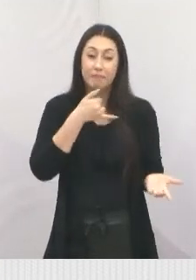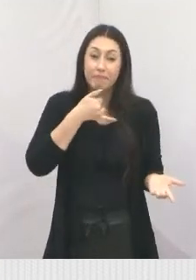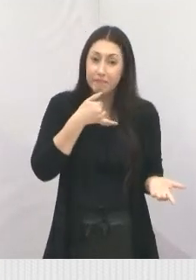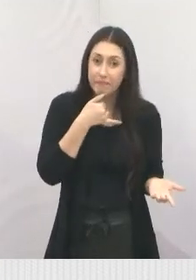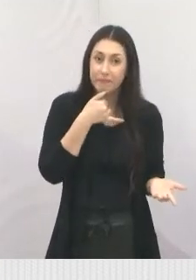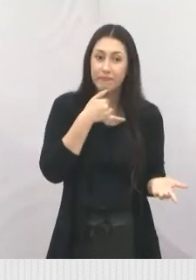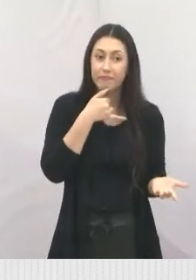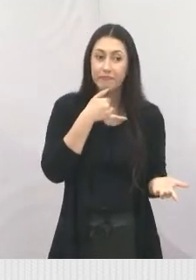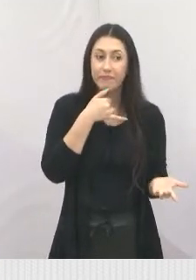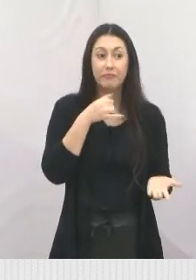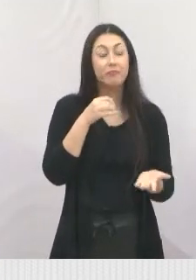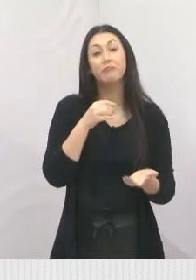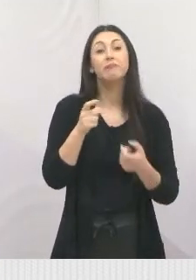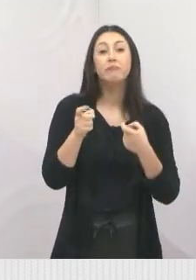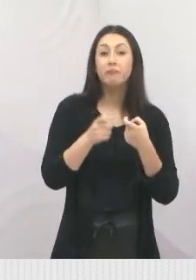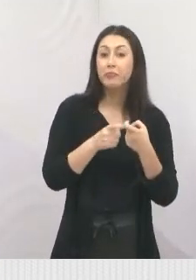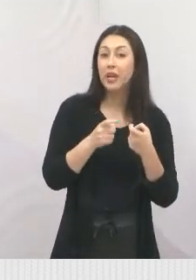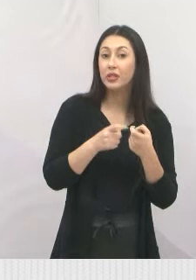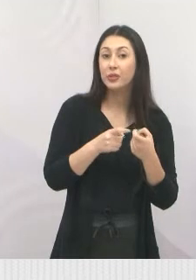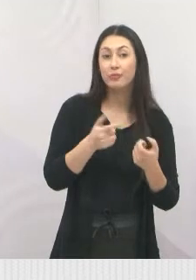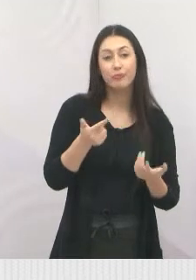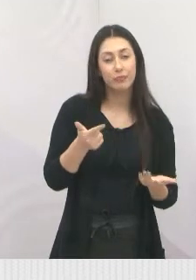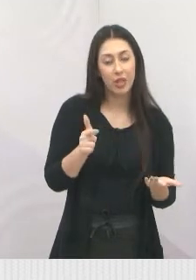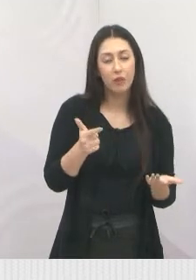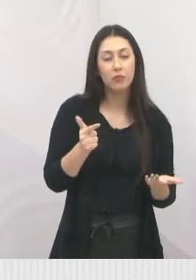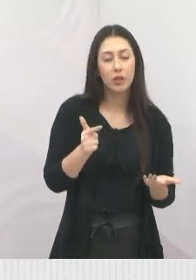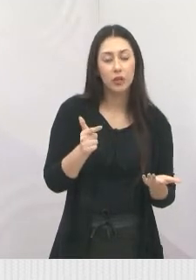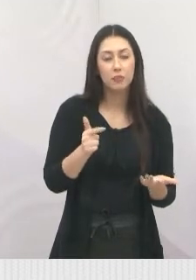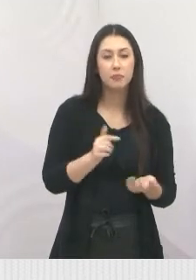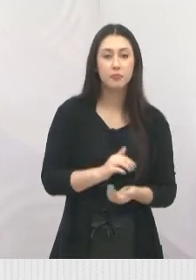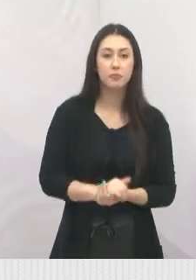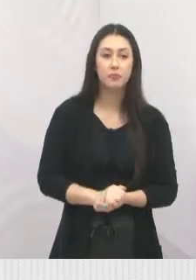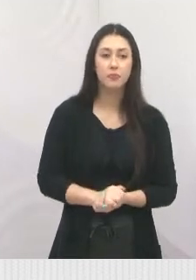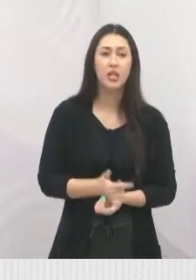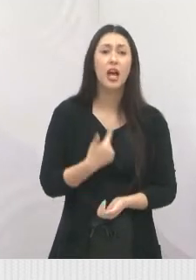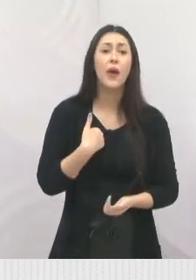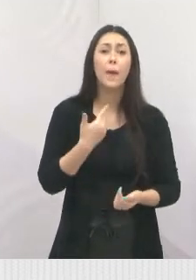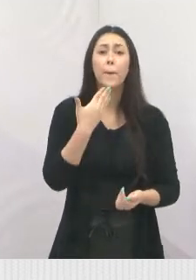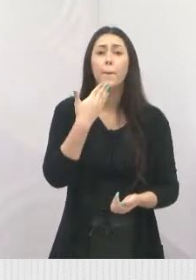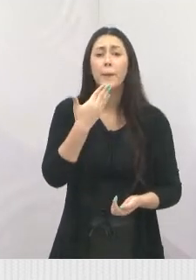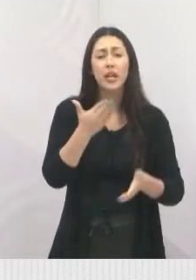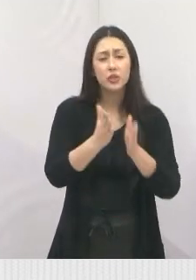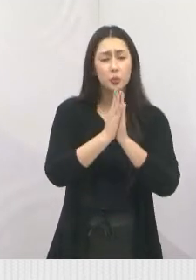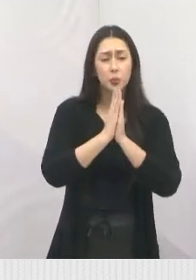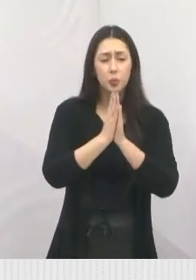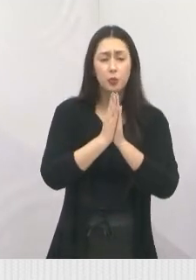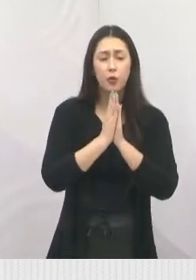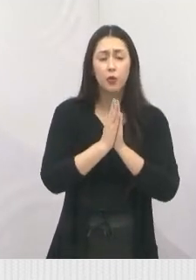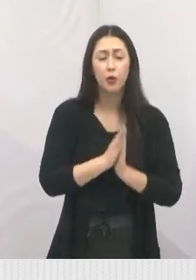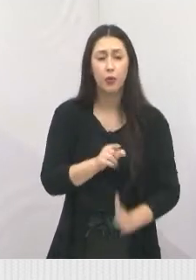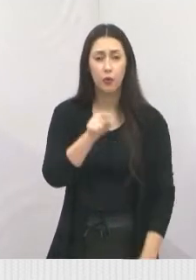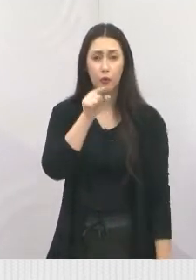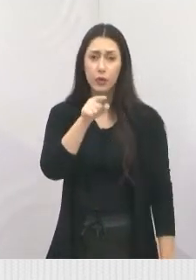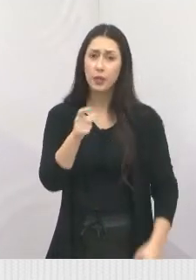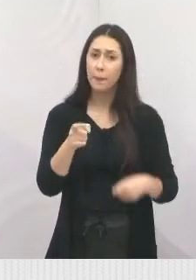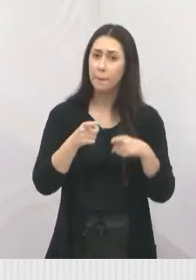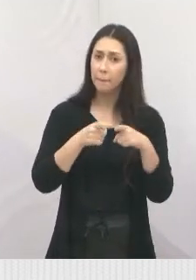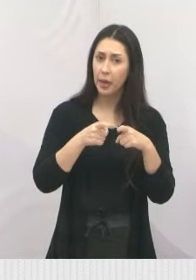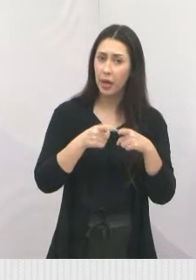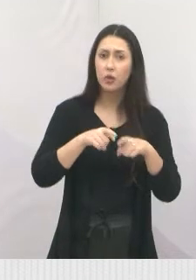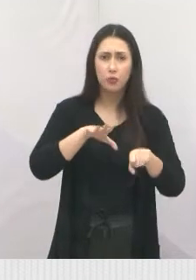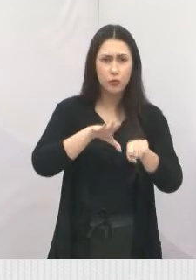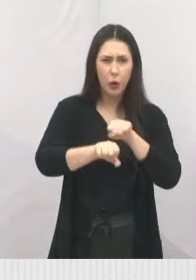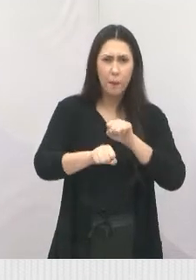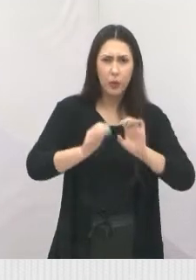temos médicos à disposição do nosso município. Então, eu faço um apelo a você, médico recém-formado,